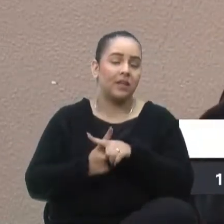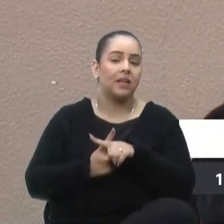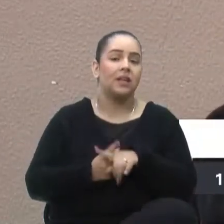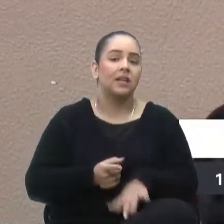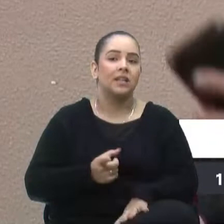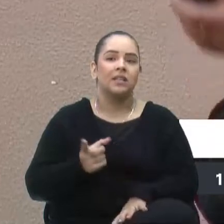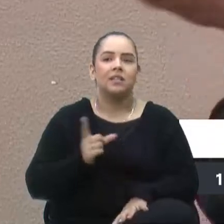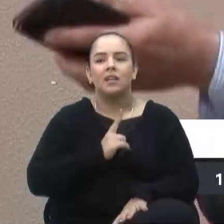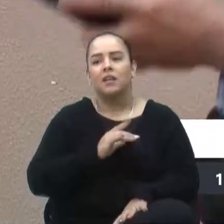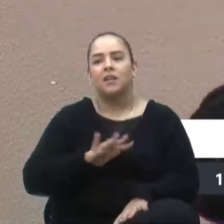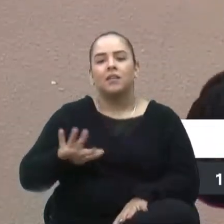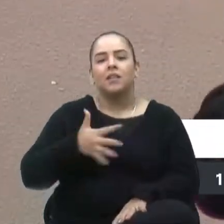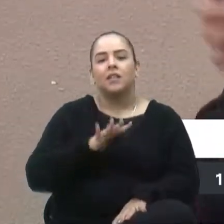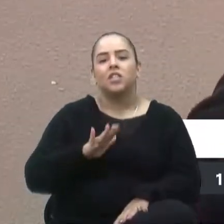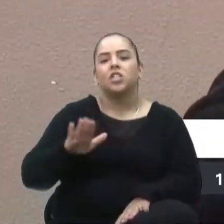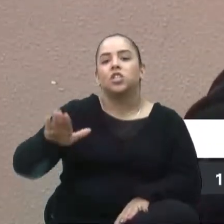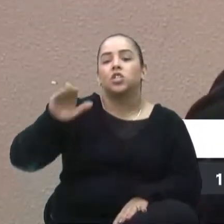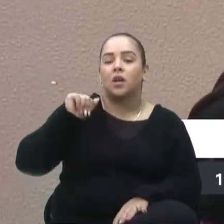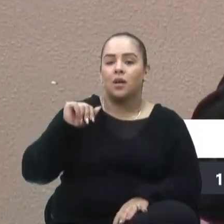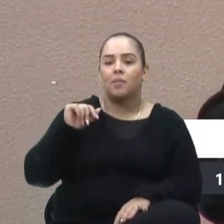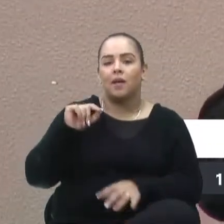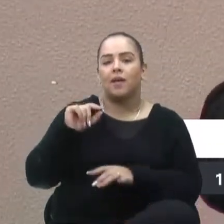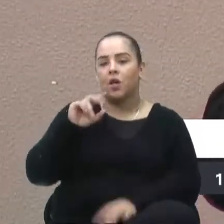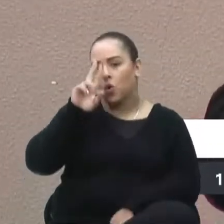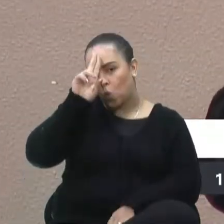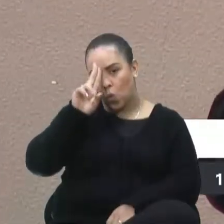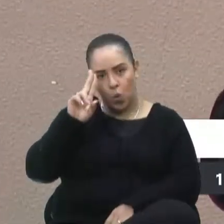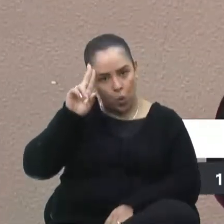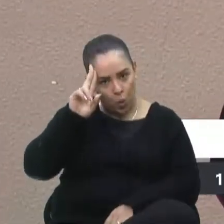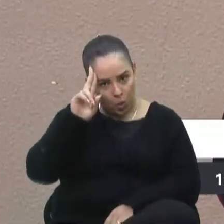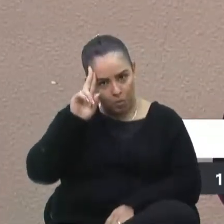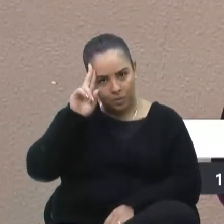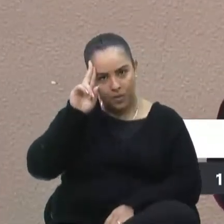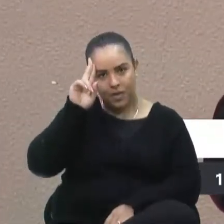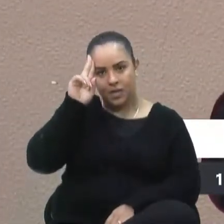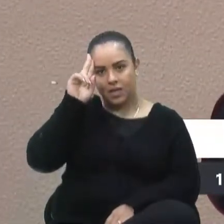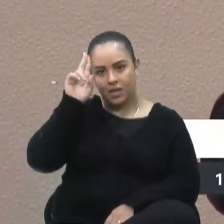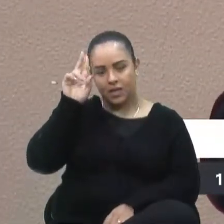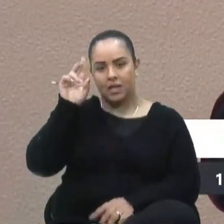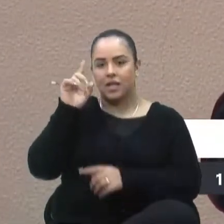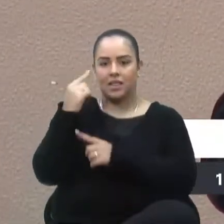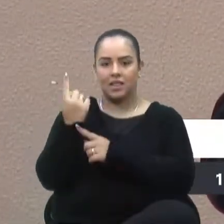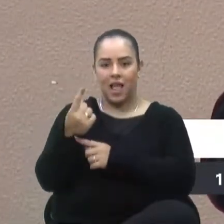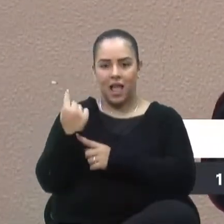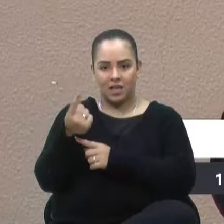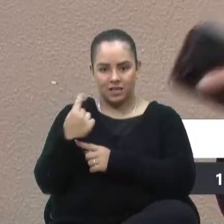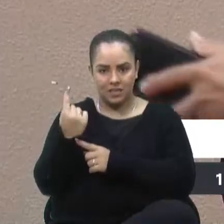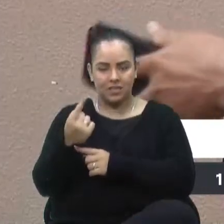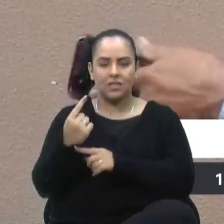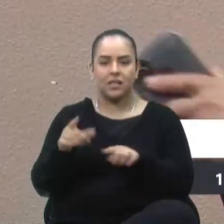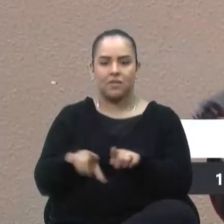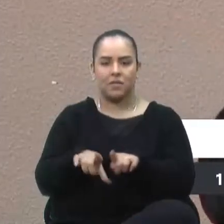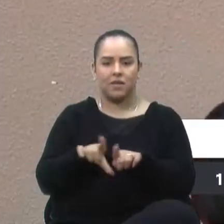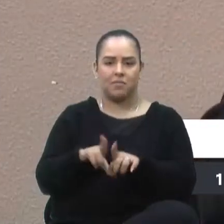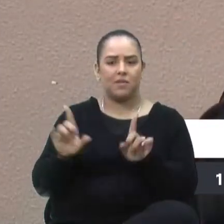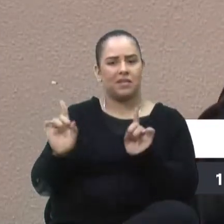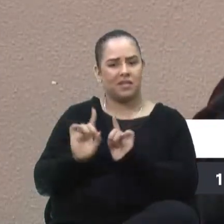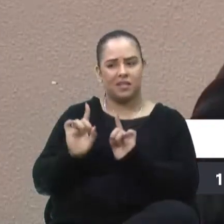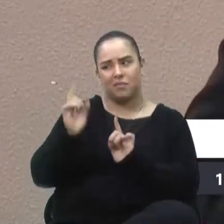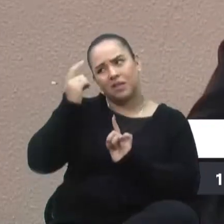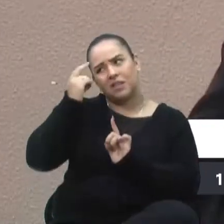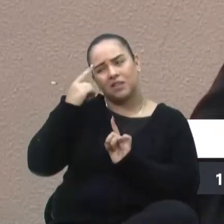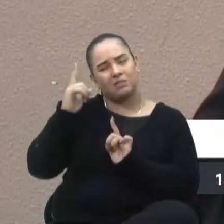táxi, um Uber, então isso é pensar pequeno, isso já nem me atinge mais. E quanto a isso, do